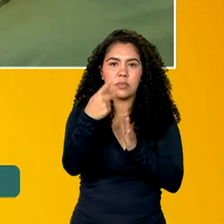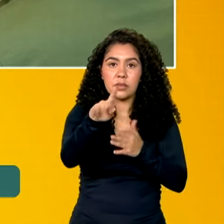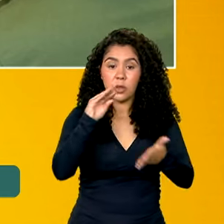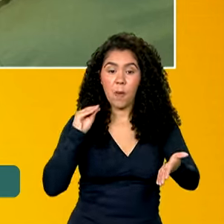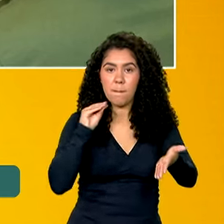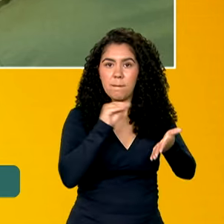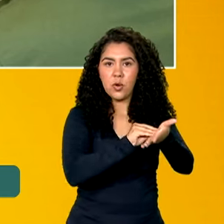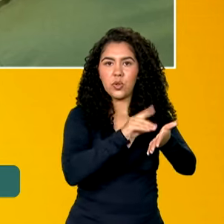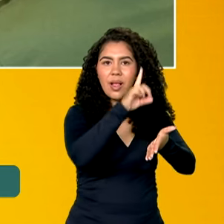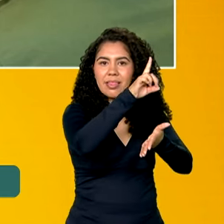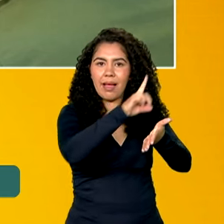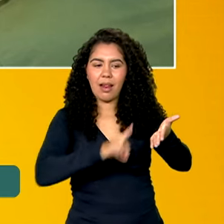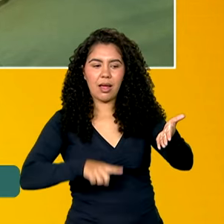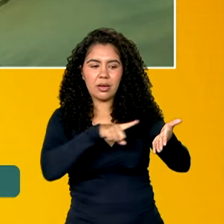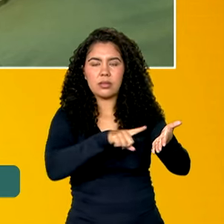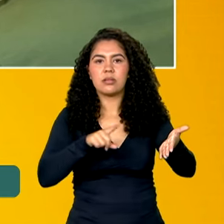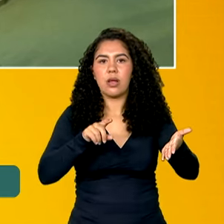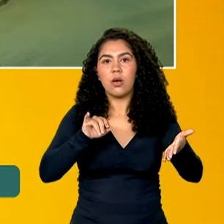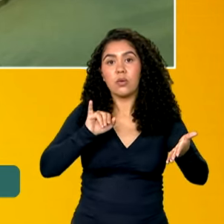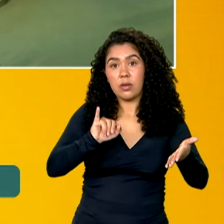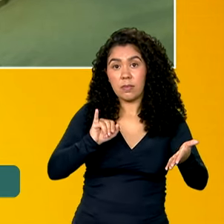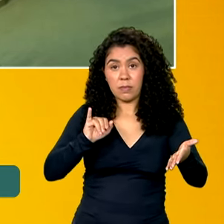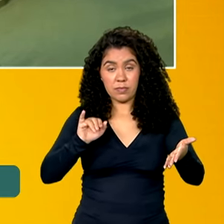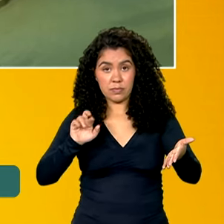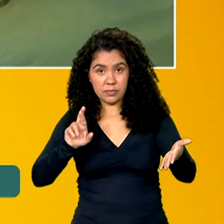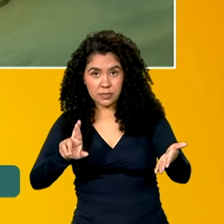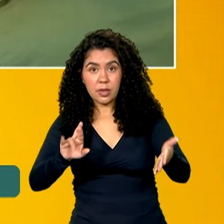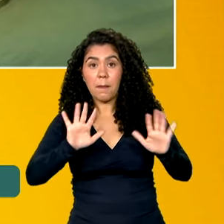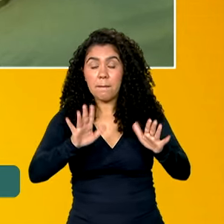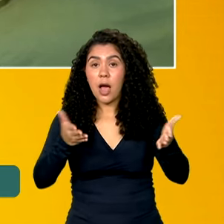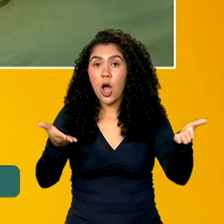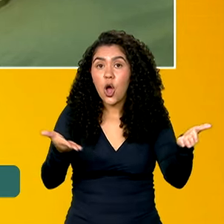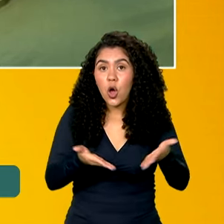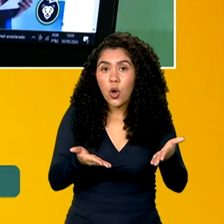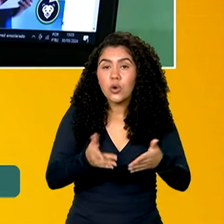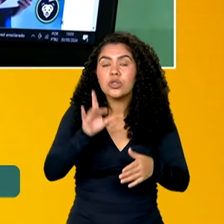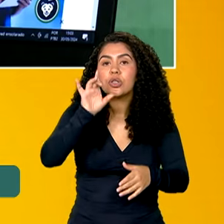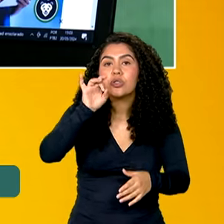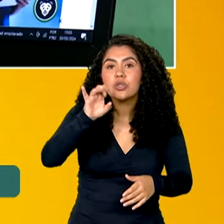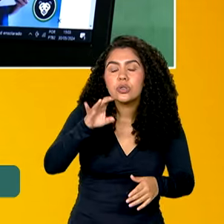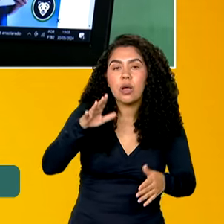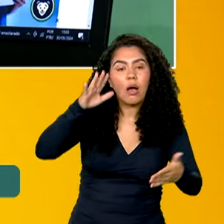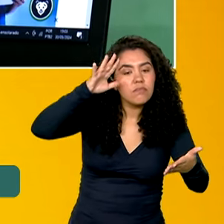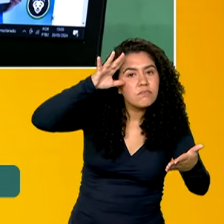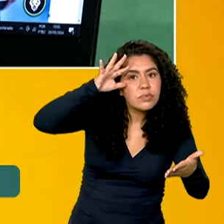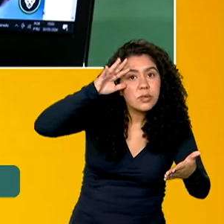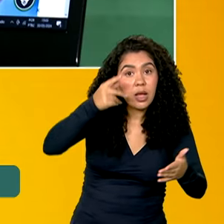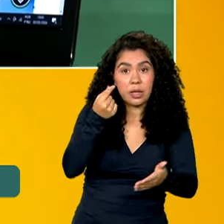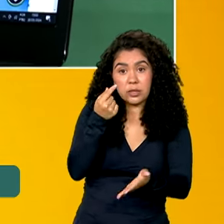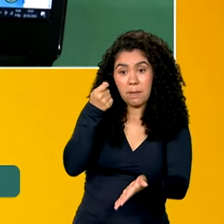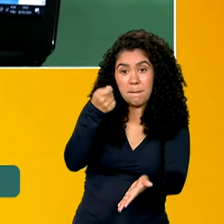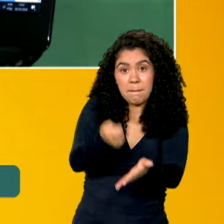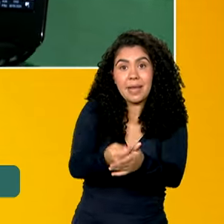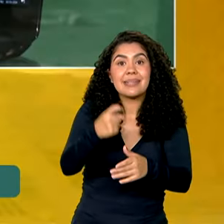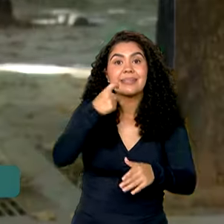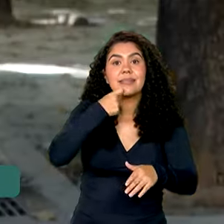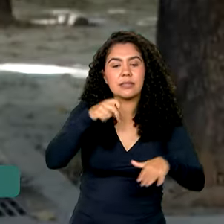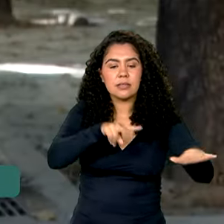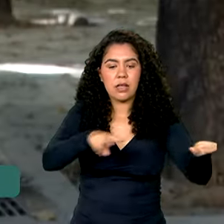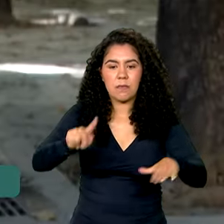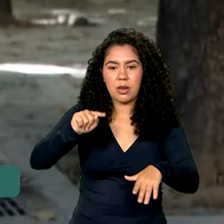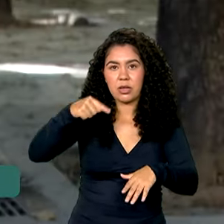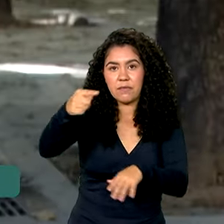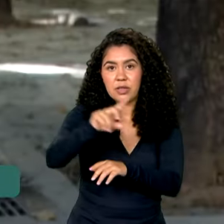por meio da indicação da chave PIX. Mas hoje sai apenas a consulta. O dinheiro será pago na sexta-feira que vem, dia